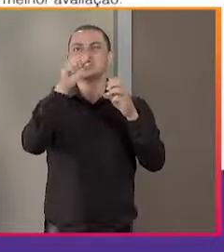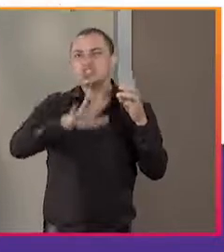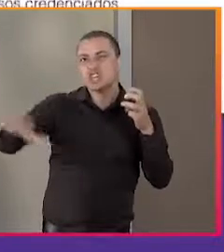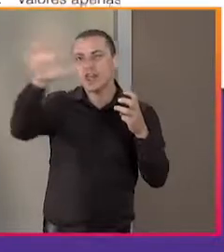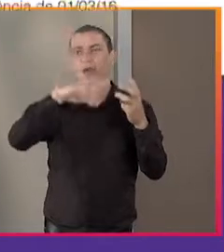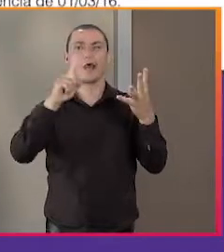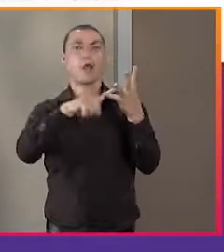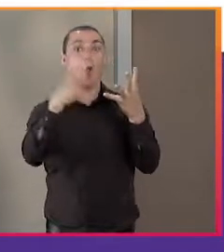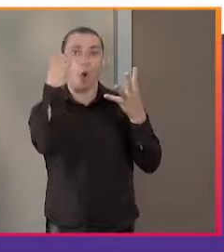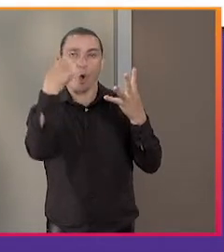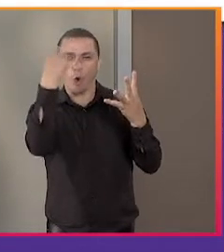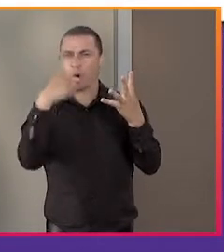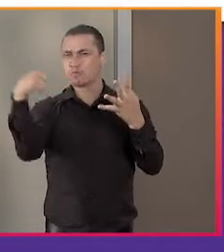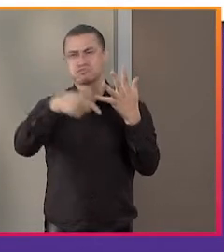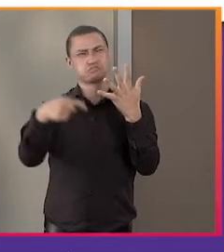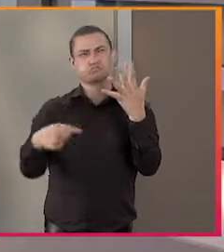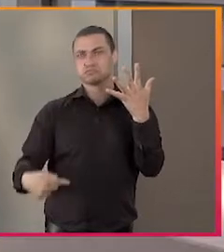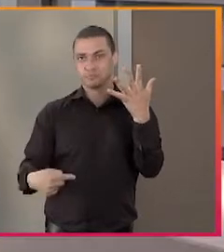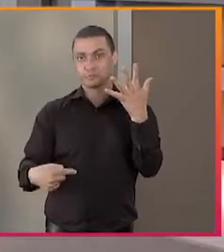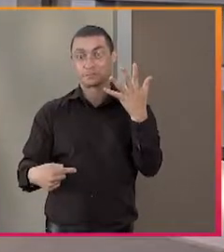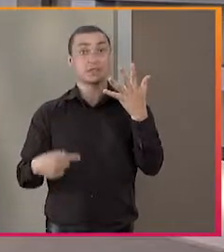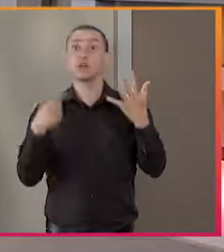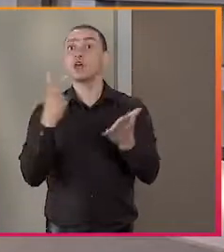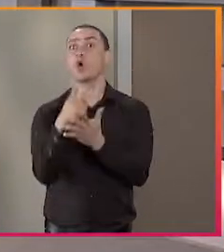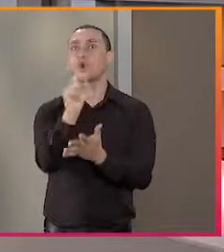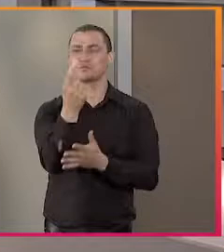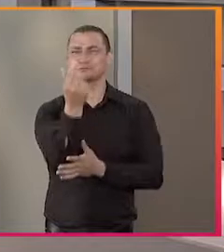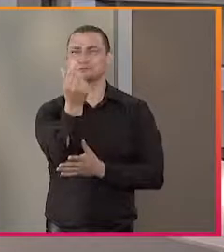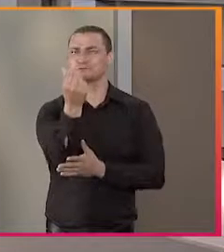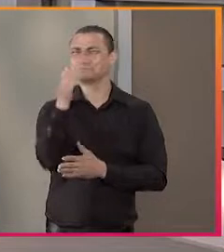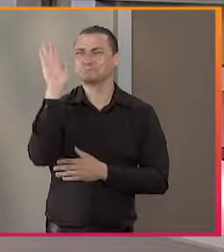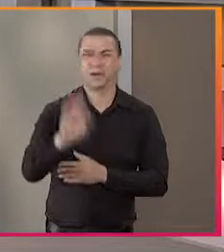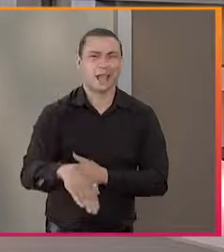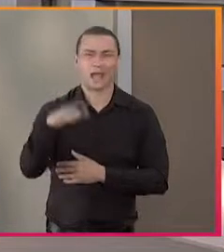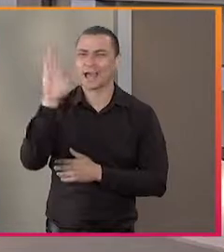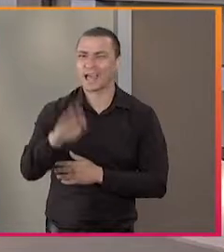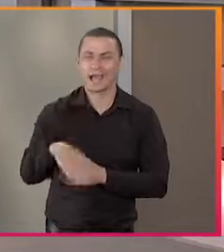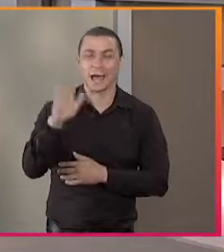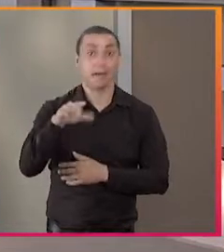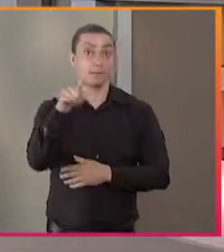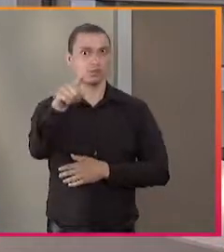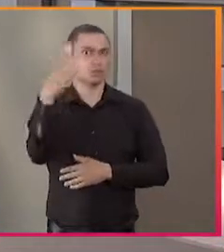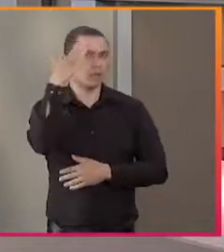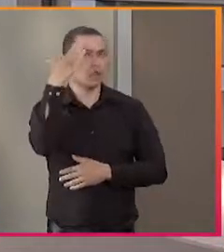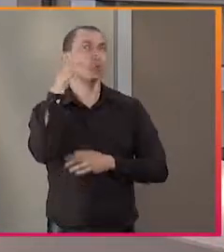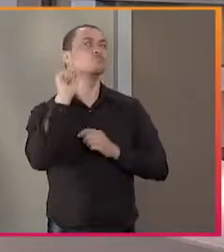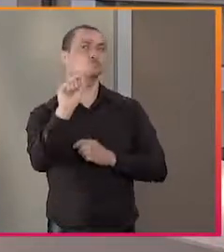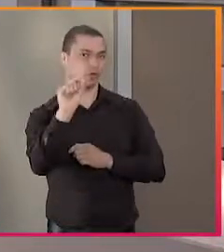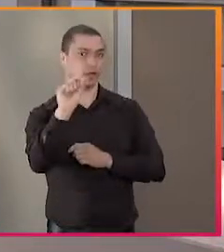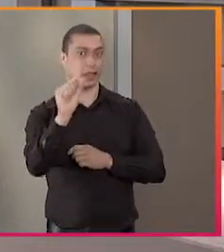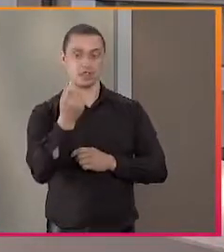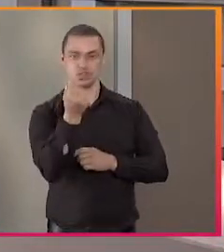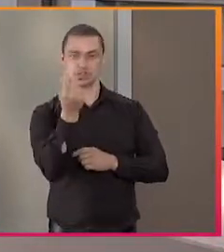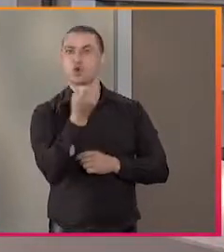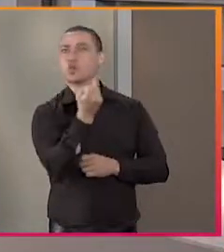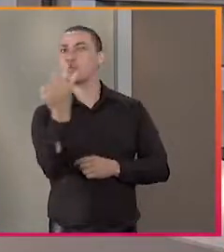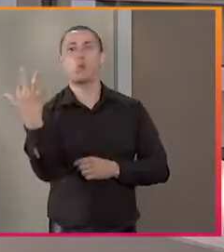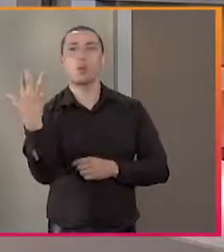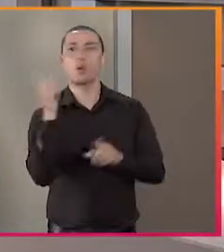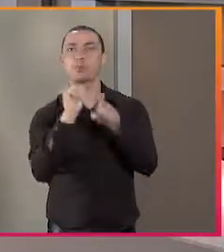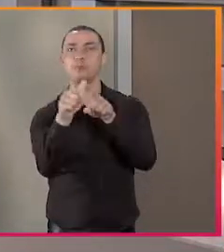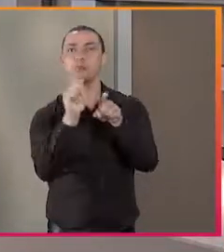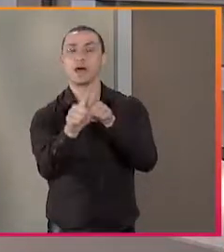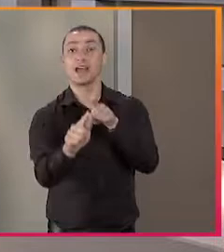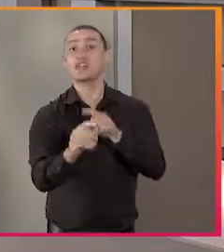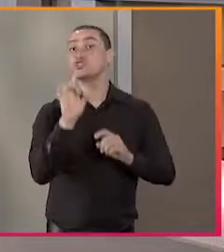clínico geral, oftalmologista e muitos outros. Sempre com preços baixíssimos. Agora, pra você ter uma ideia, sabe quanto custa